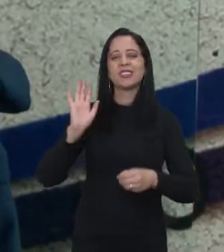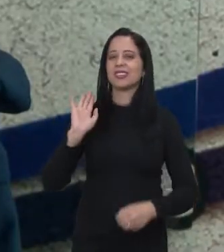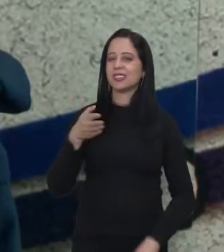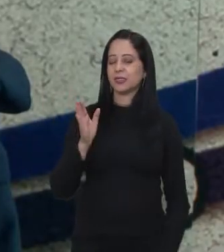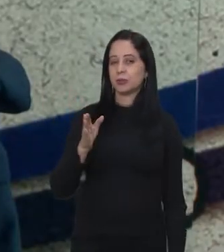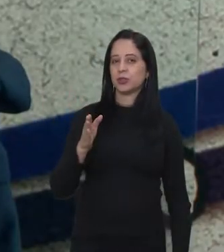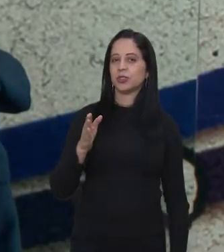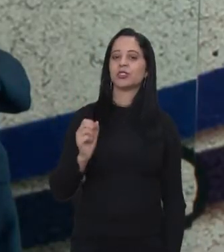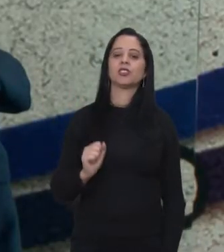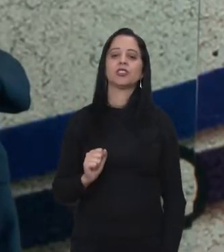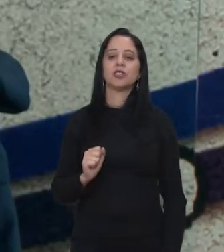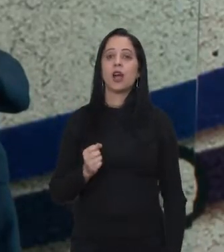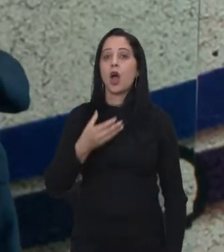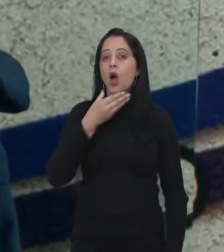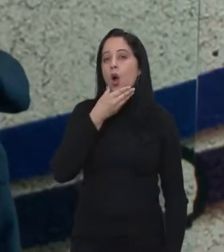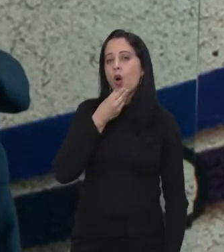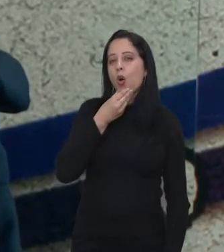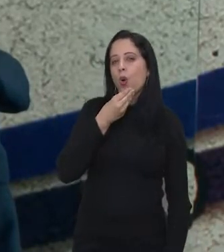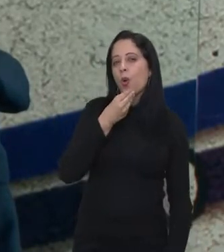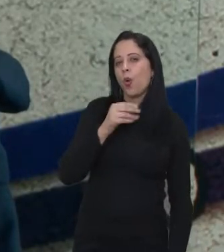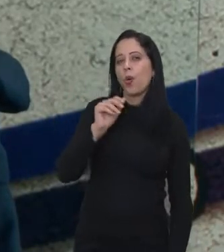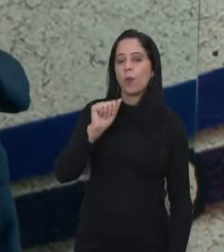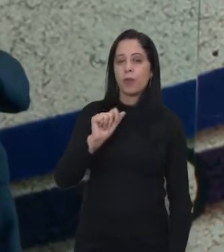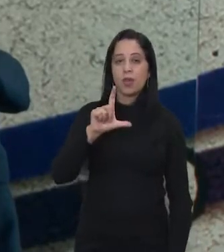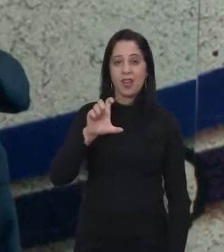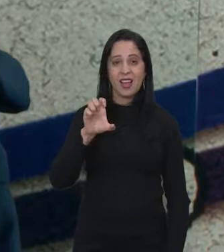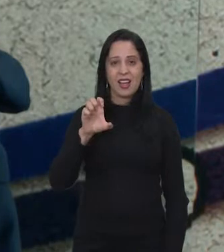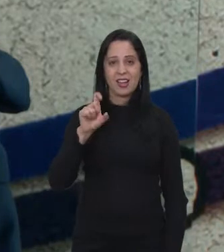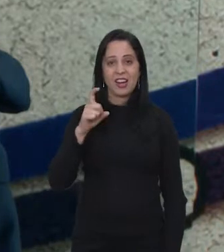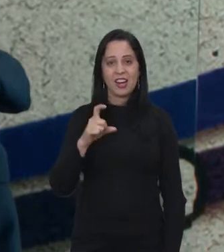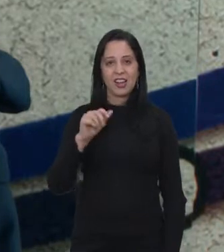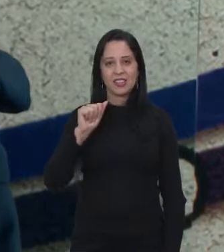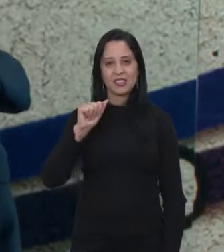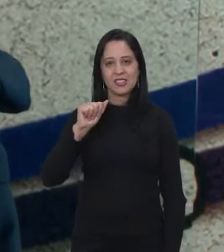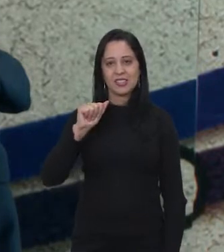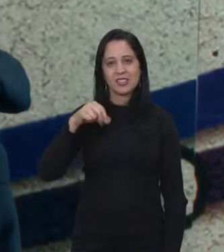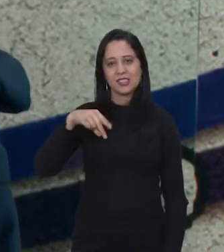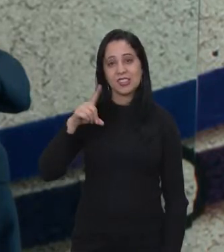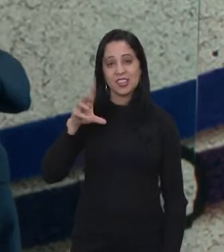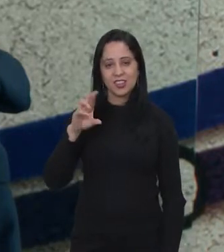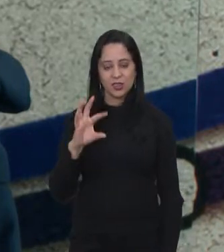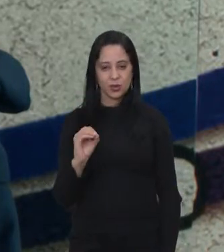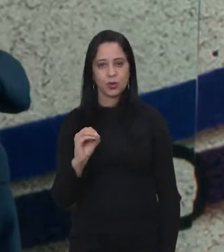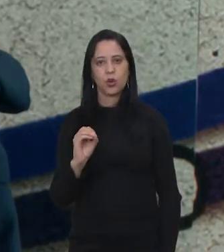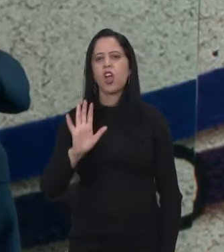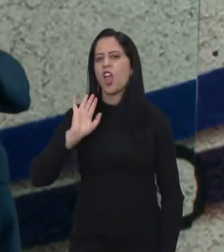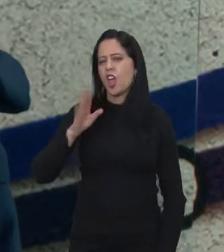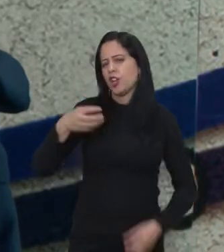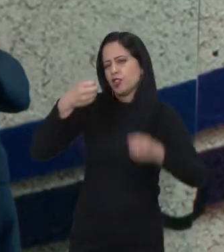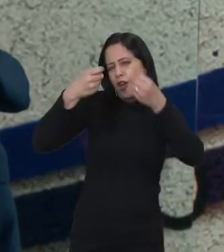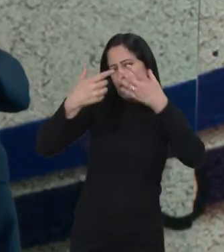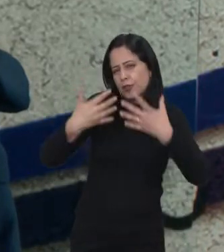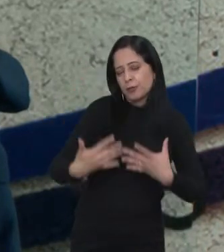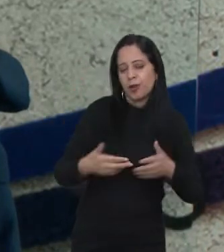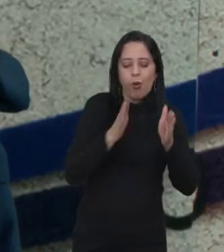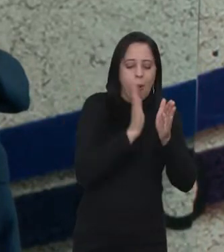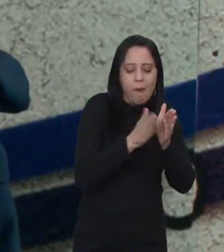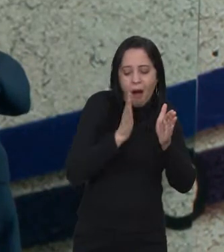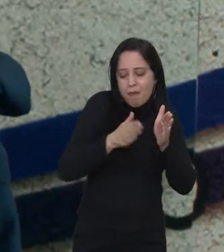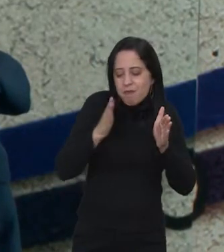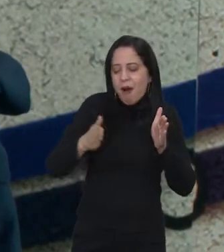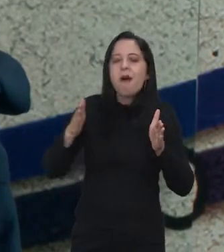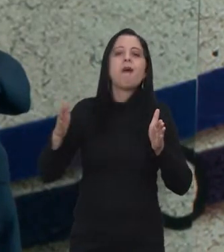Estamos de volta com o coordenador de empreendedorismo e inovação na Nexus, Alessandro Valério. Ele já nos contou sobre os